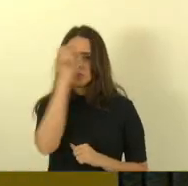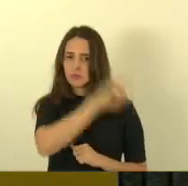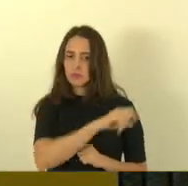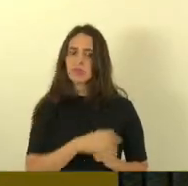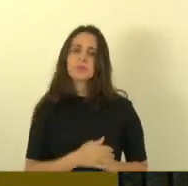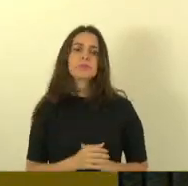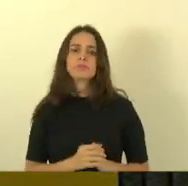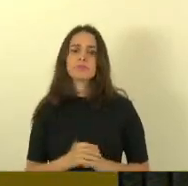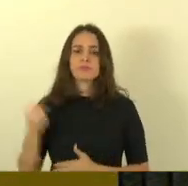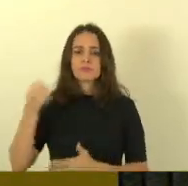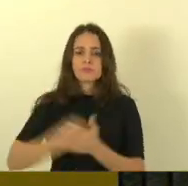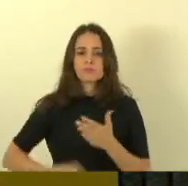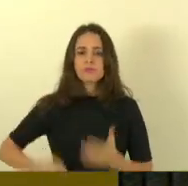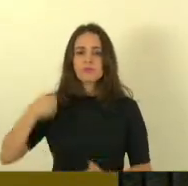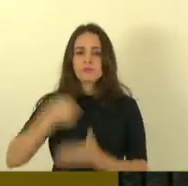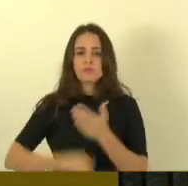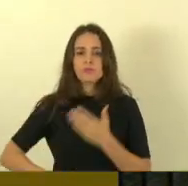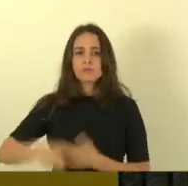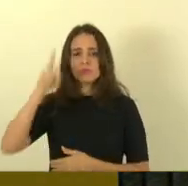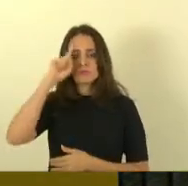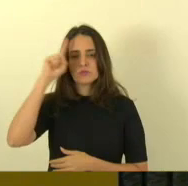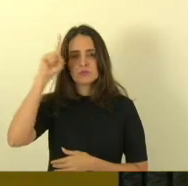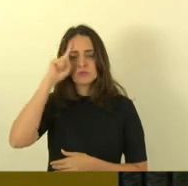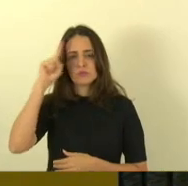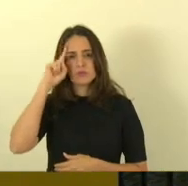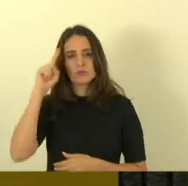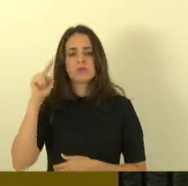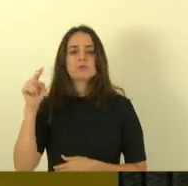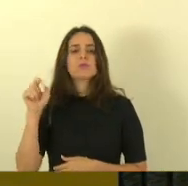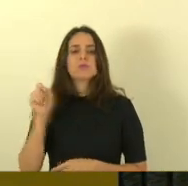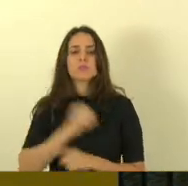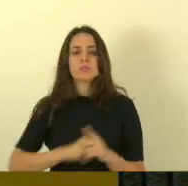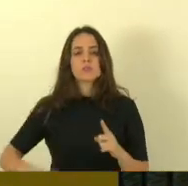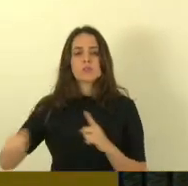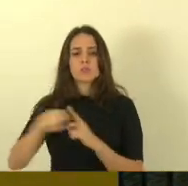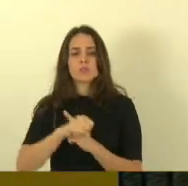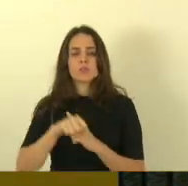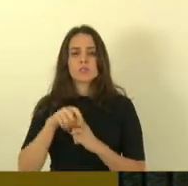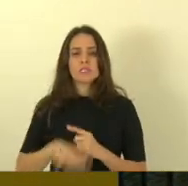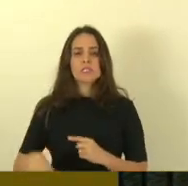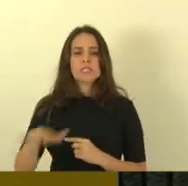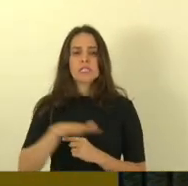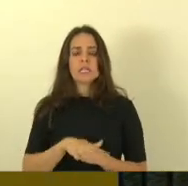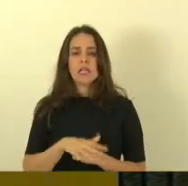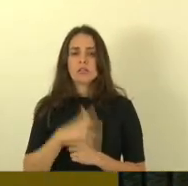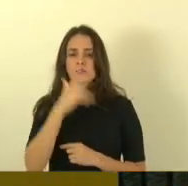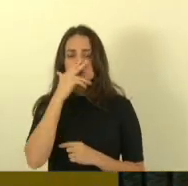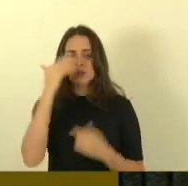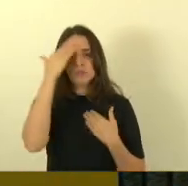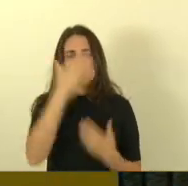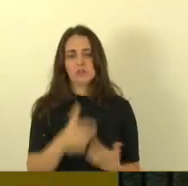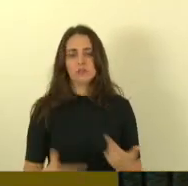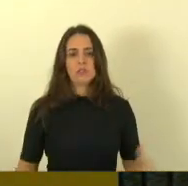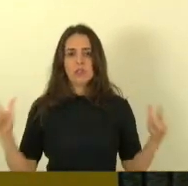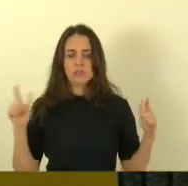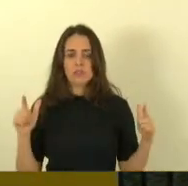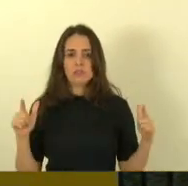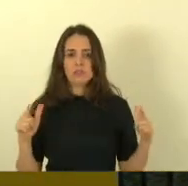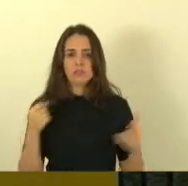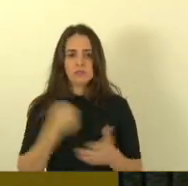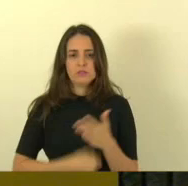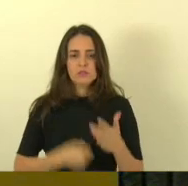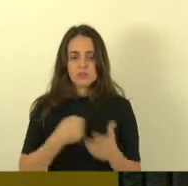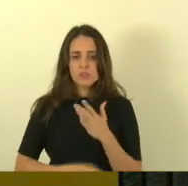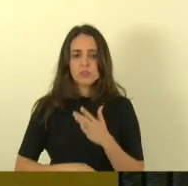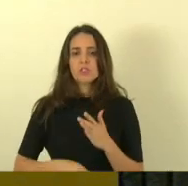Assunção lutar todos os dias por uma parte da sociedade que é ingrata então as nossas homenagens aos guerreiros da polícia militar